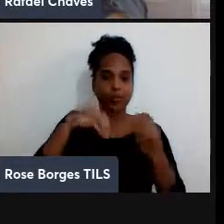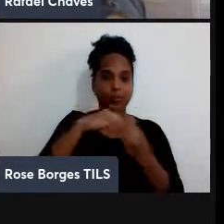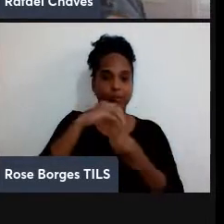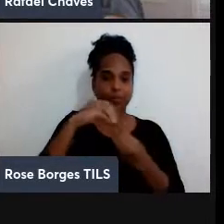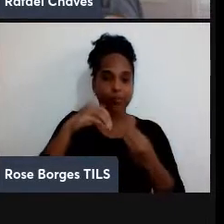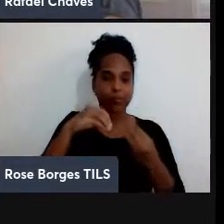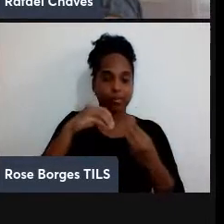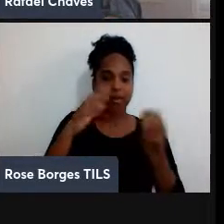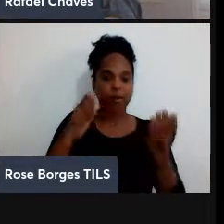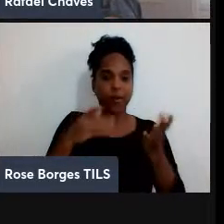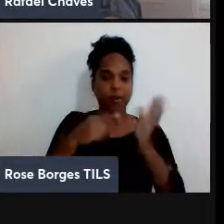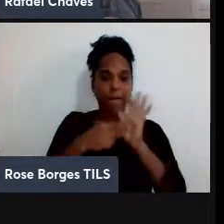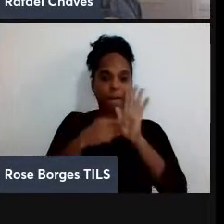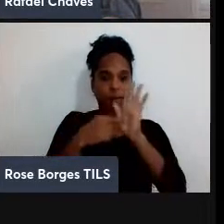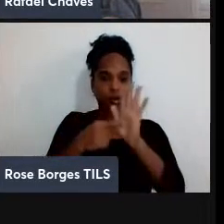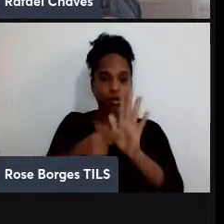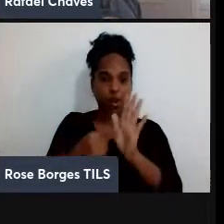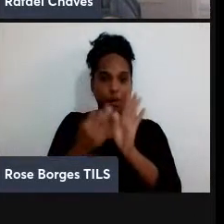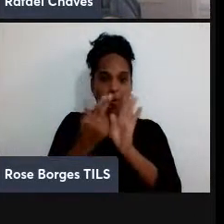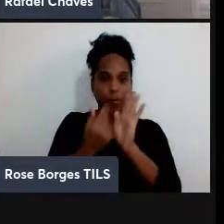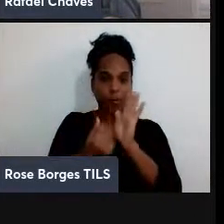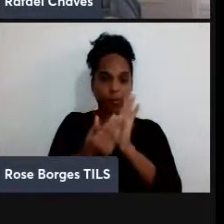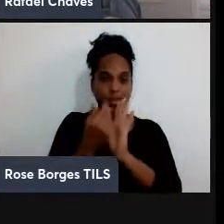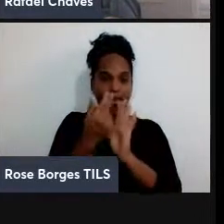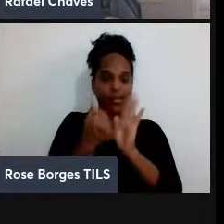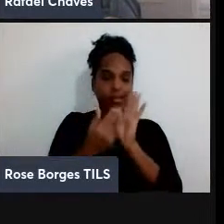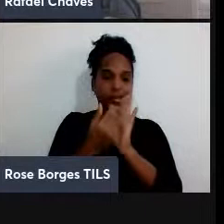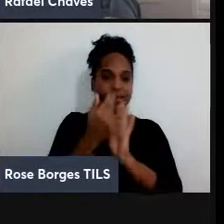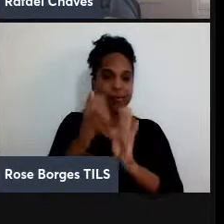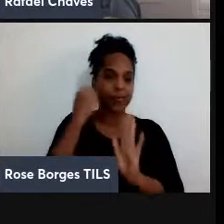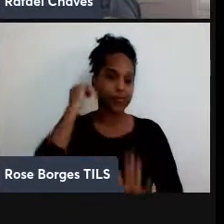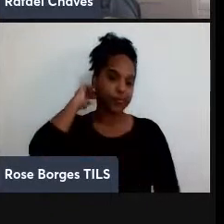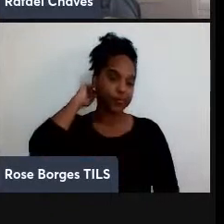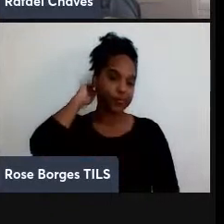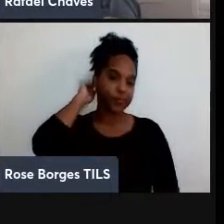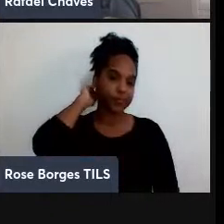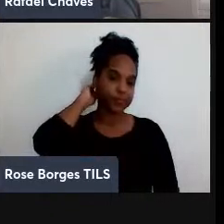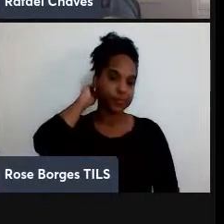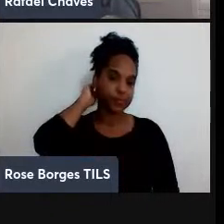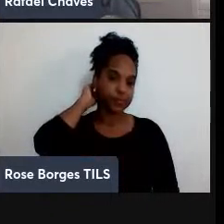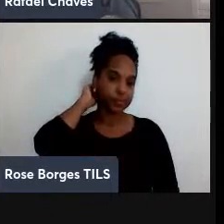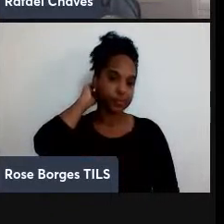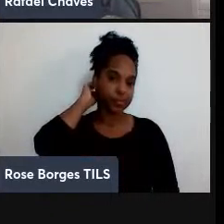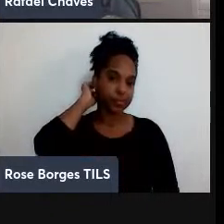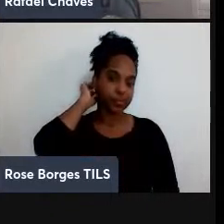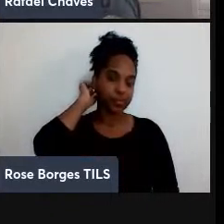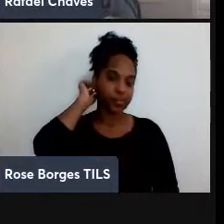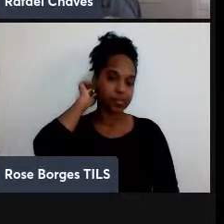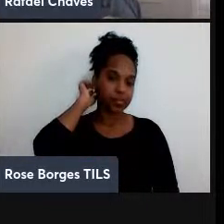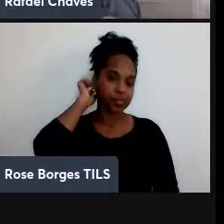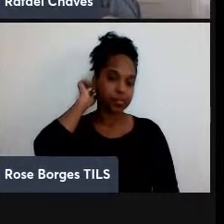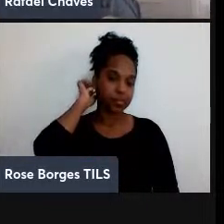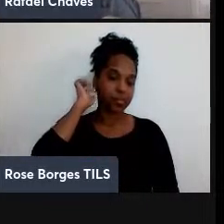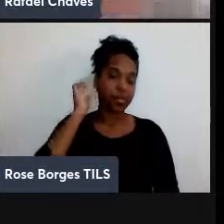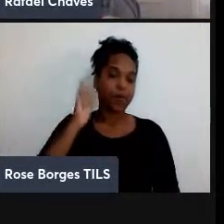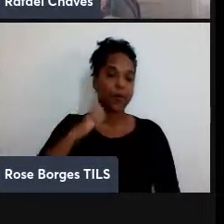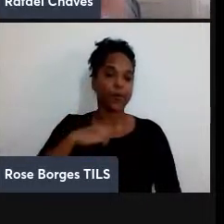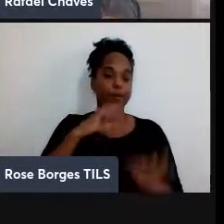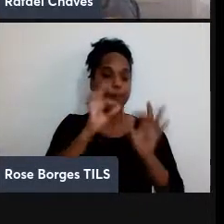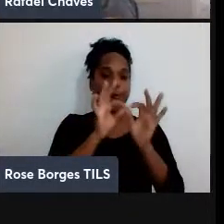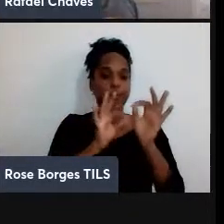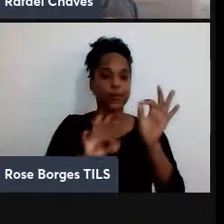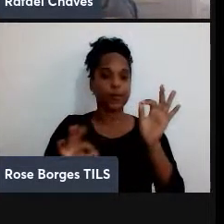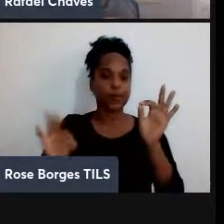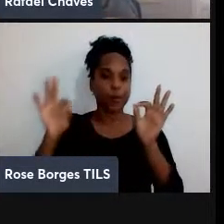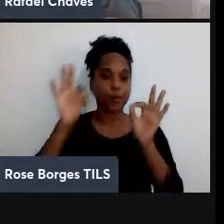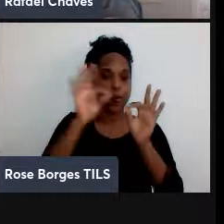para ilustrar isso de uma forma um pouco mais concreta, eu tenho aqui um circuito quântico que ilustra